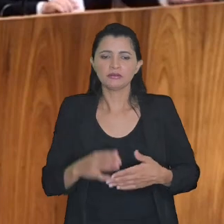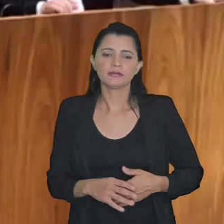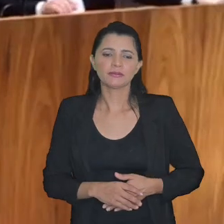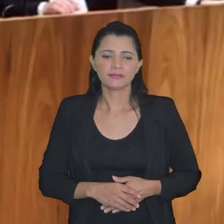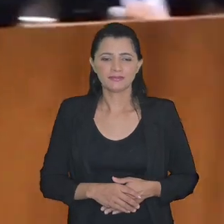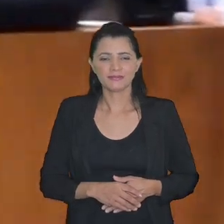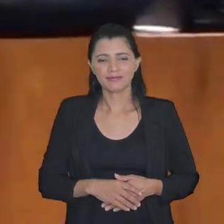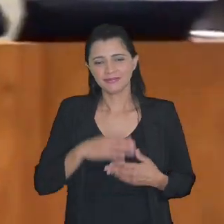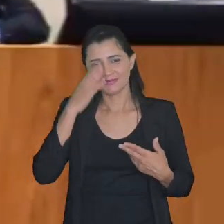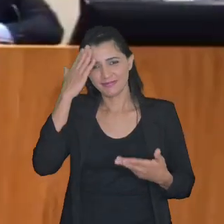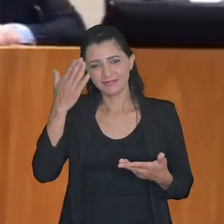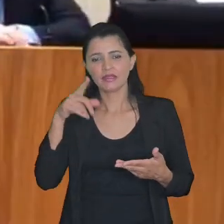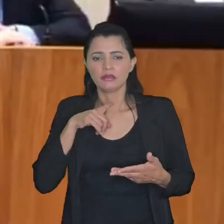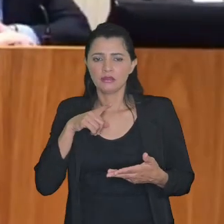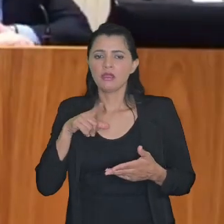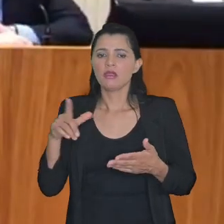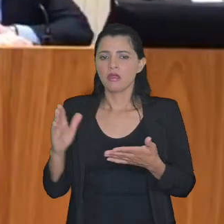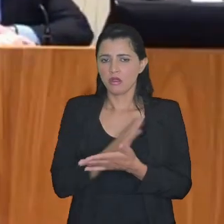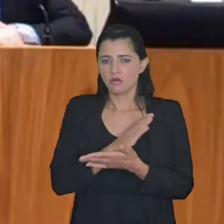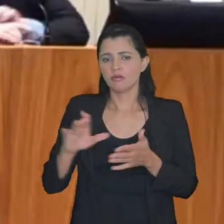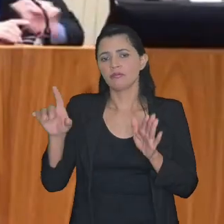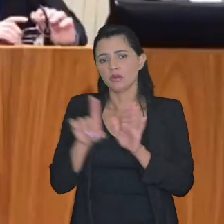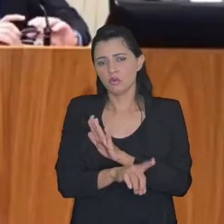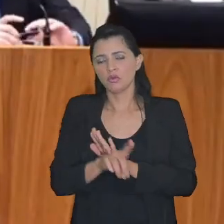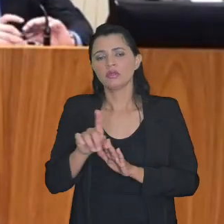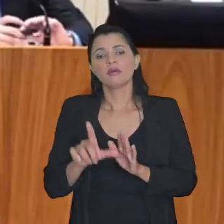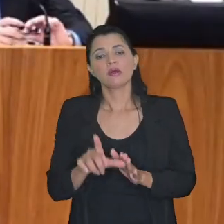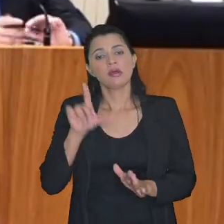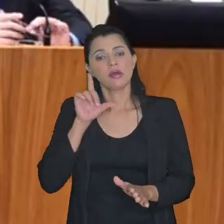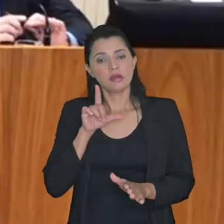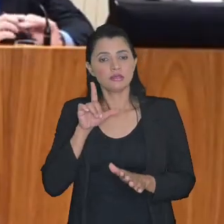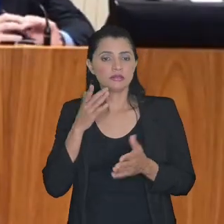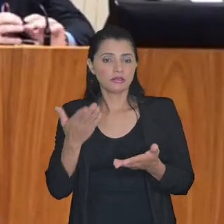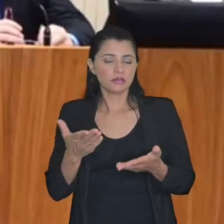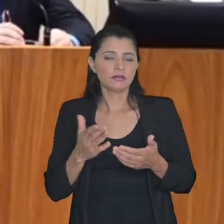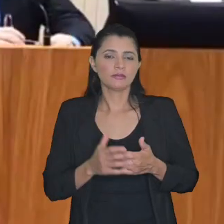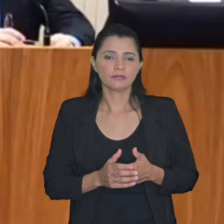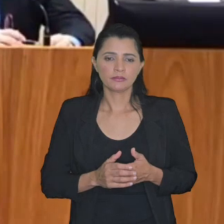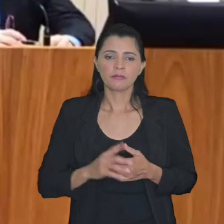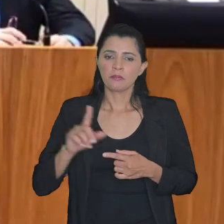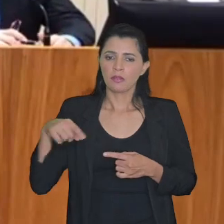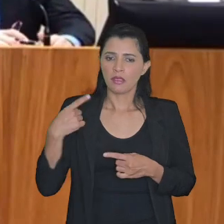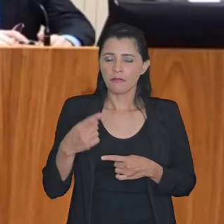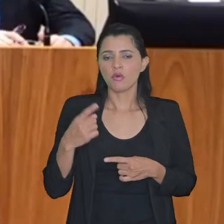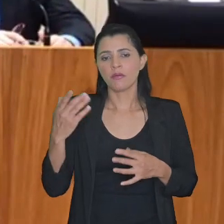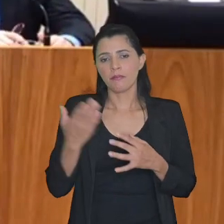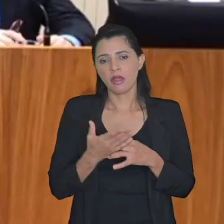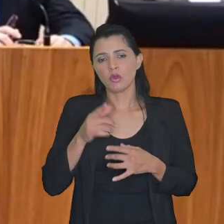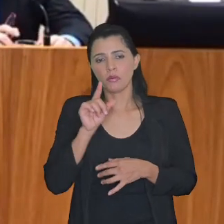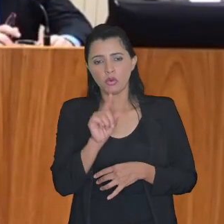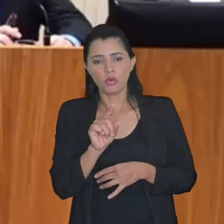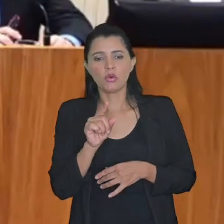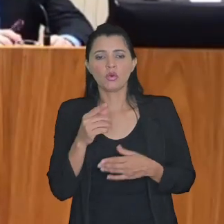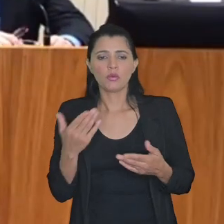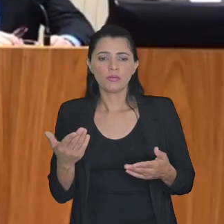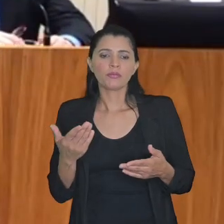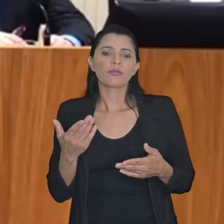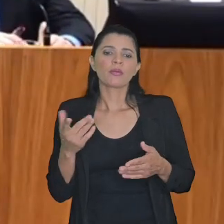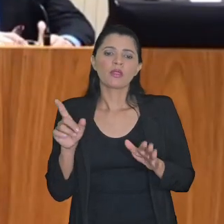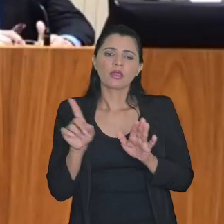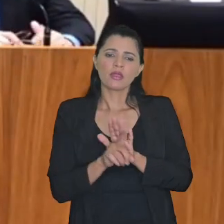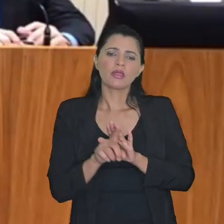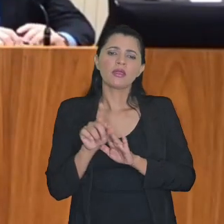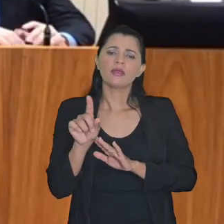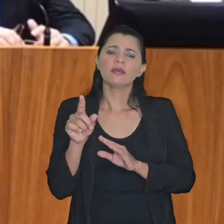obrigado doutor Fernando aqui tem mais algumas perguntinhas antes da gente como eu falei depois a gente faz um pequeno intervalo aí o doutor Paulo